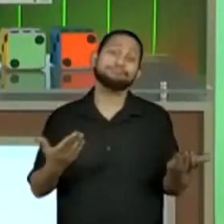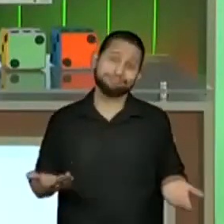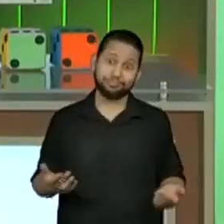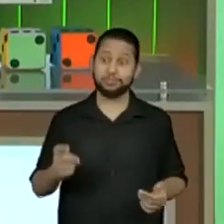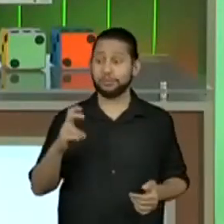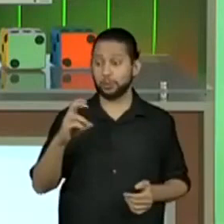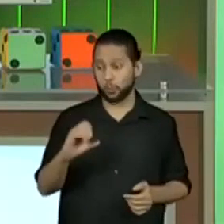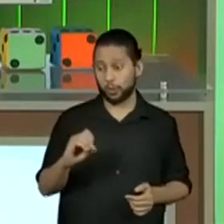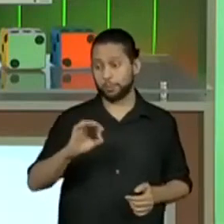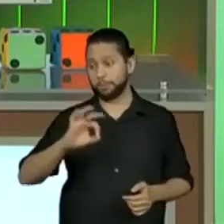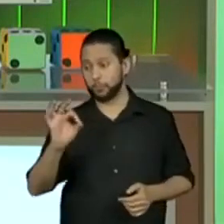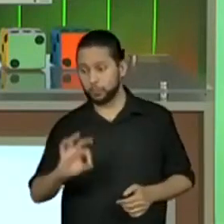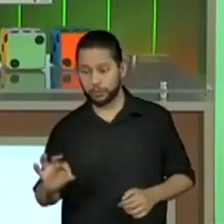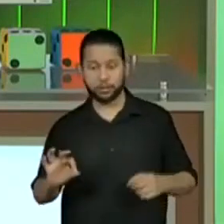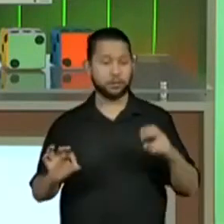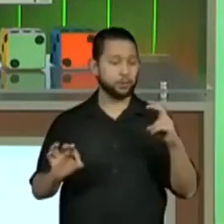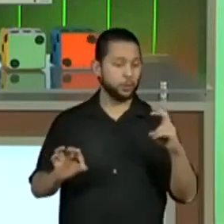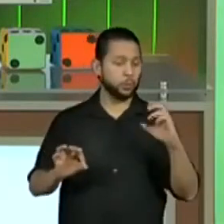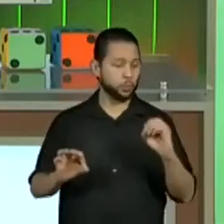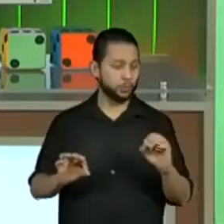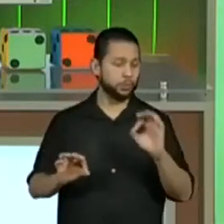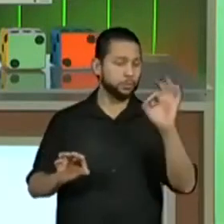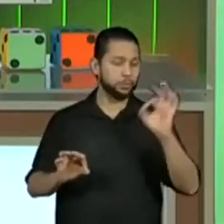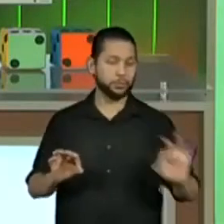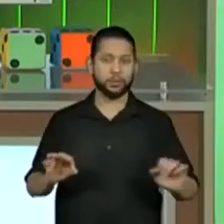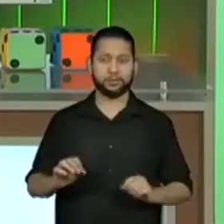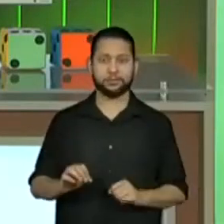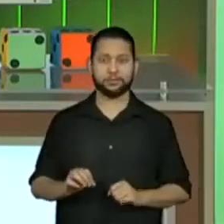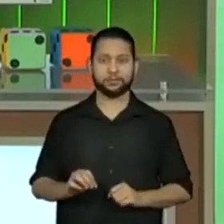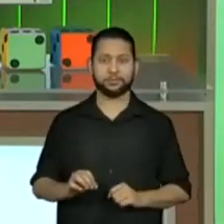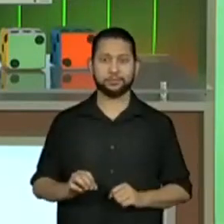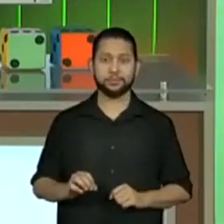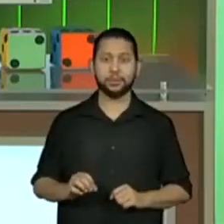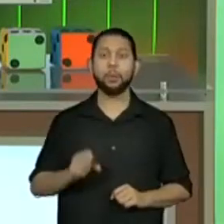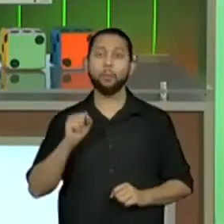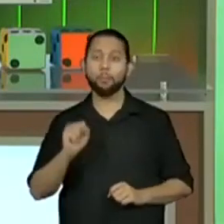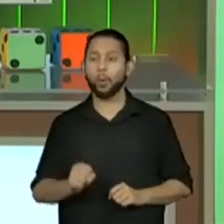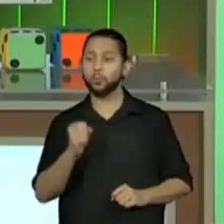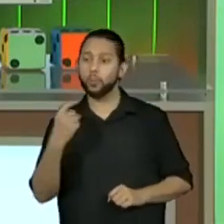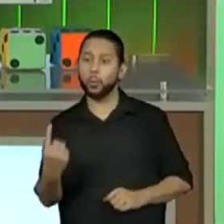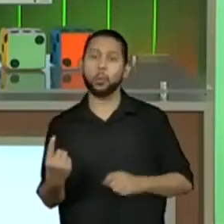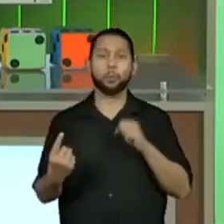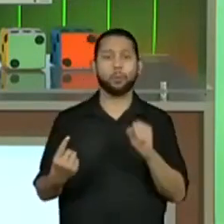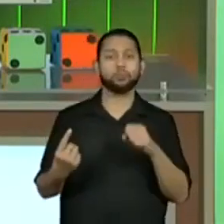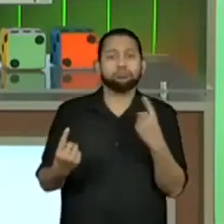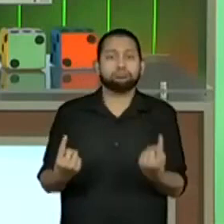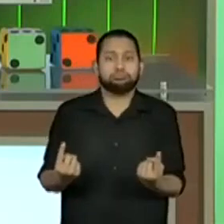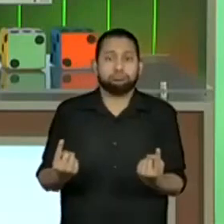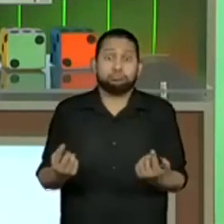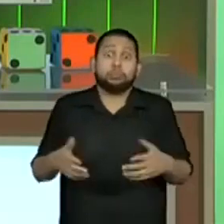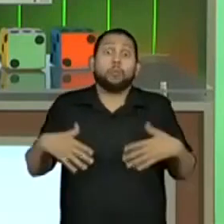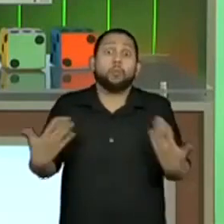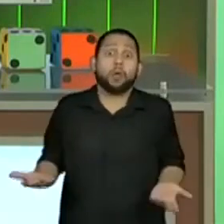Metade, 50%, não é? É isso mesmo. Metade, 50%.